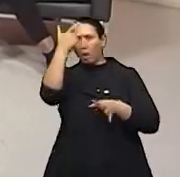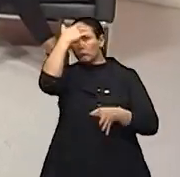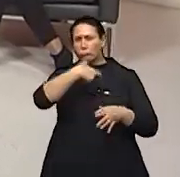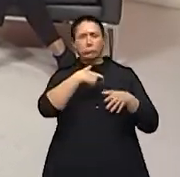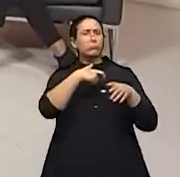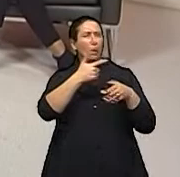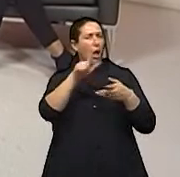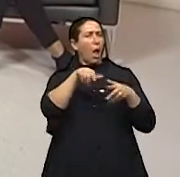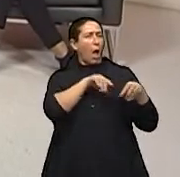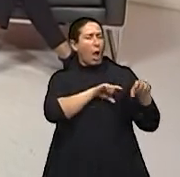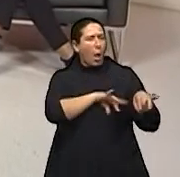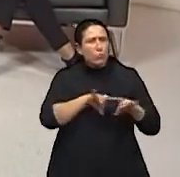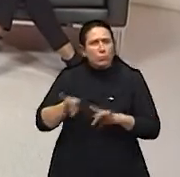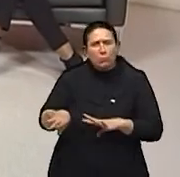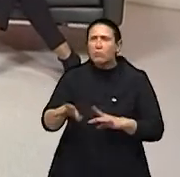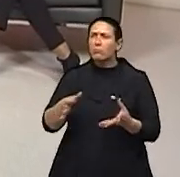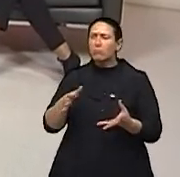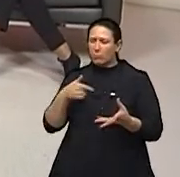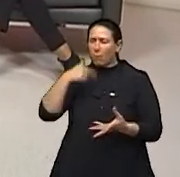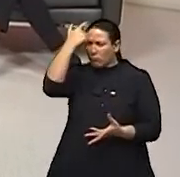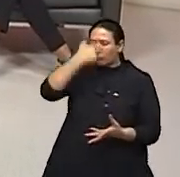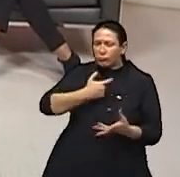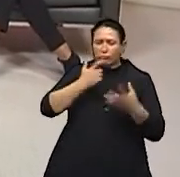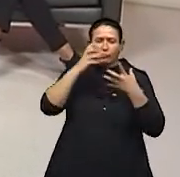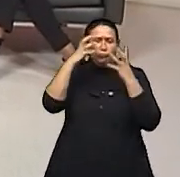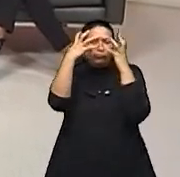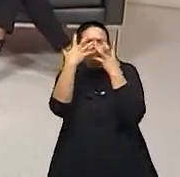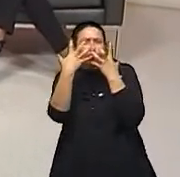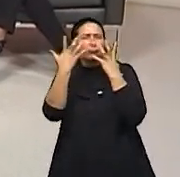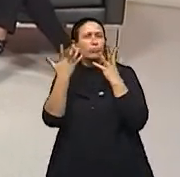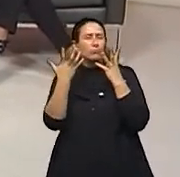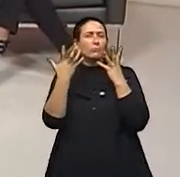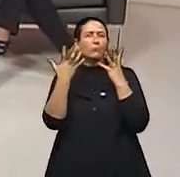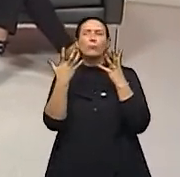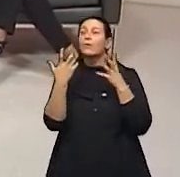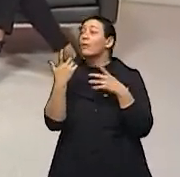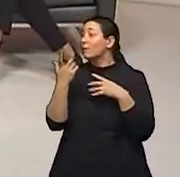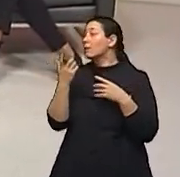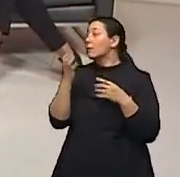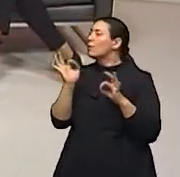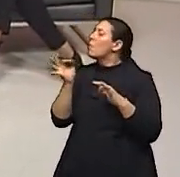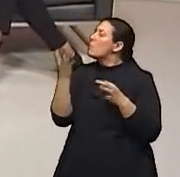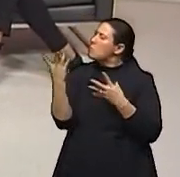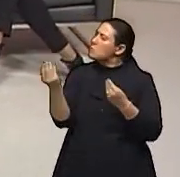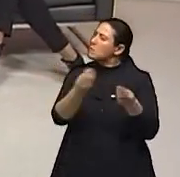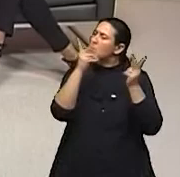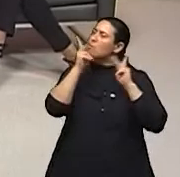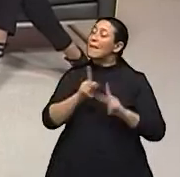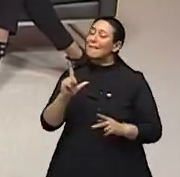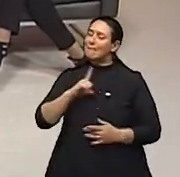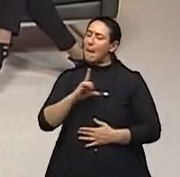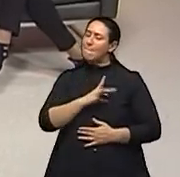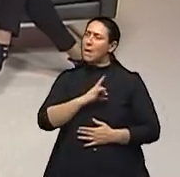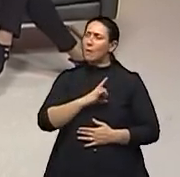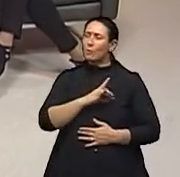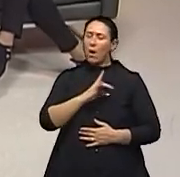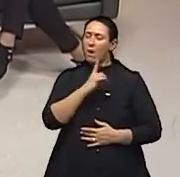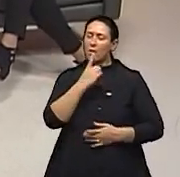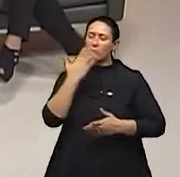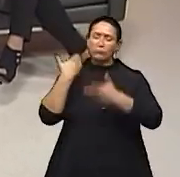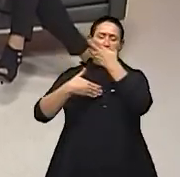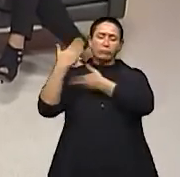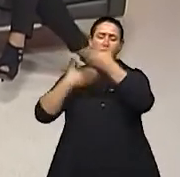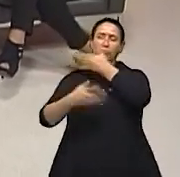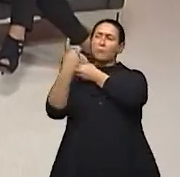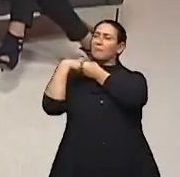tudo é uma ilusão. E porquê que tem pessoas que têm medo de fazer regressão? Porque eu já passei, já falei com pessoas que têm medo Realmente,